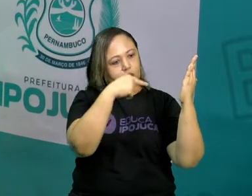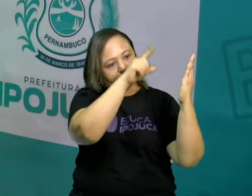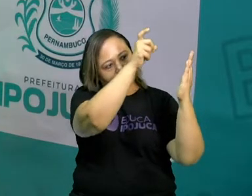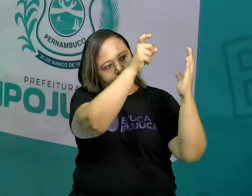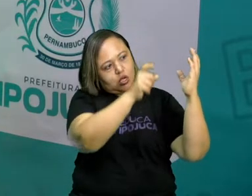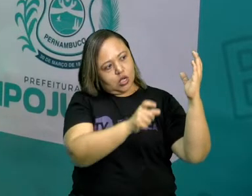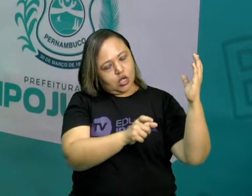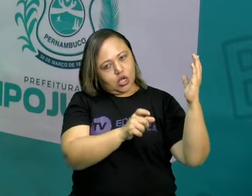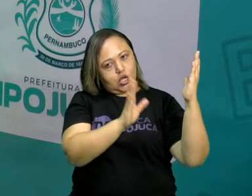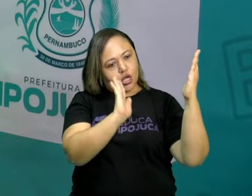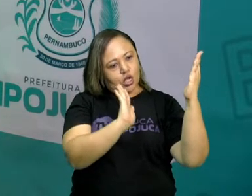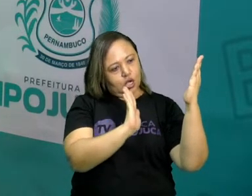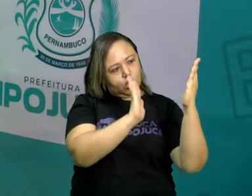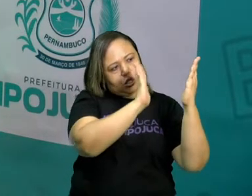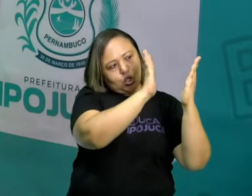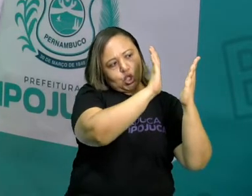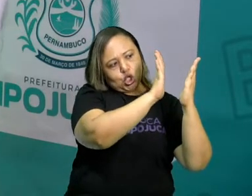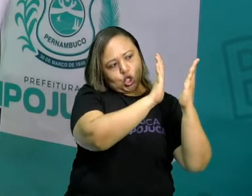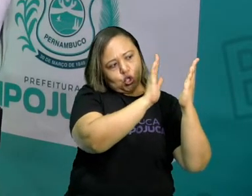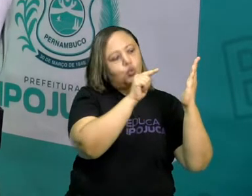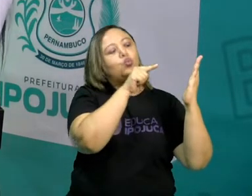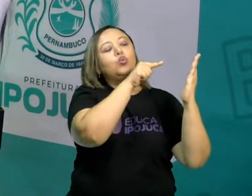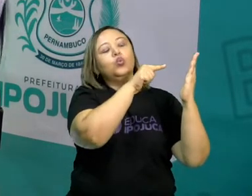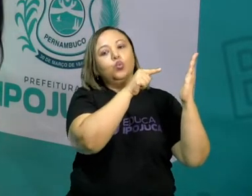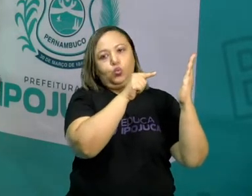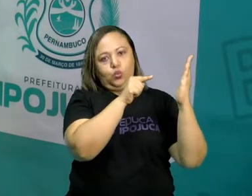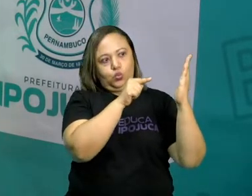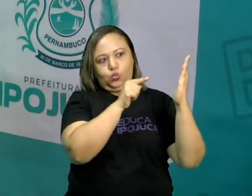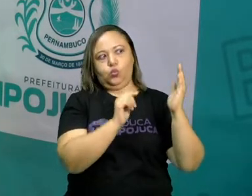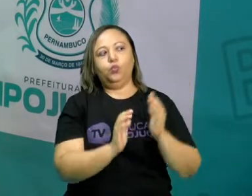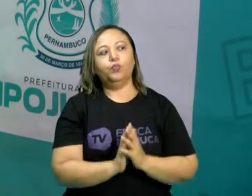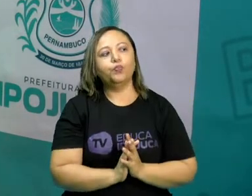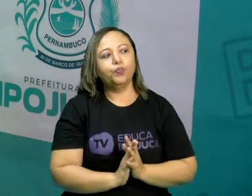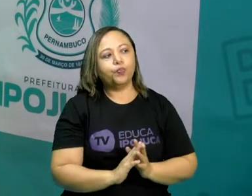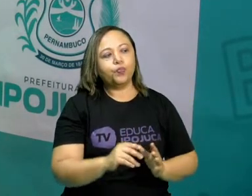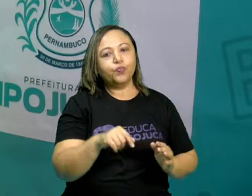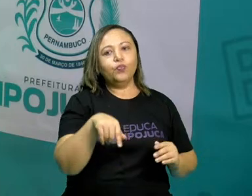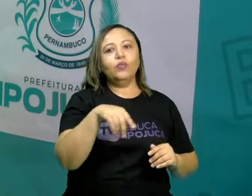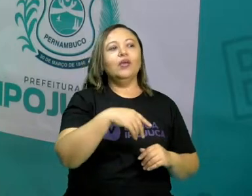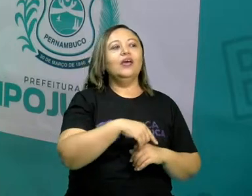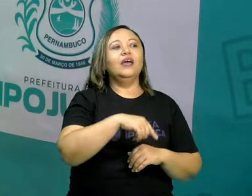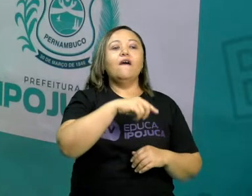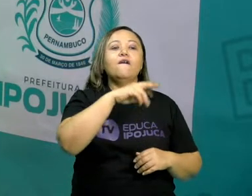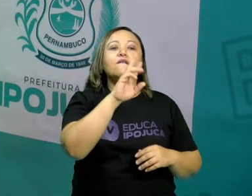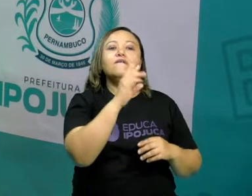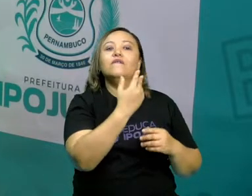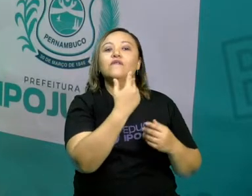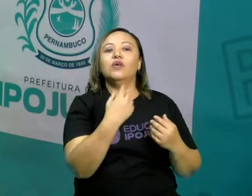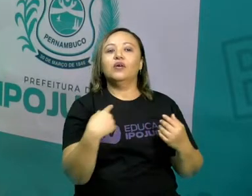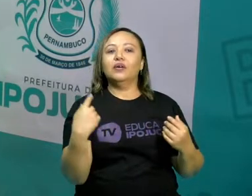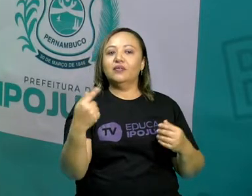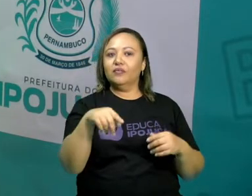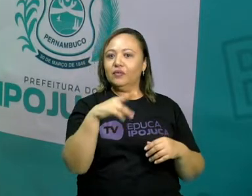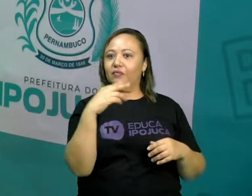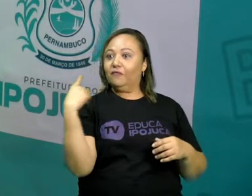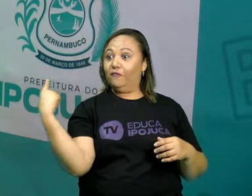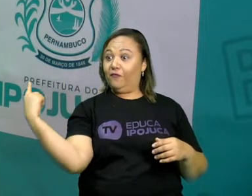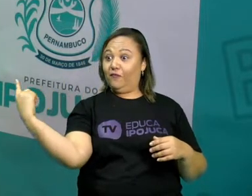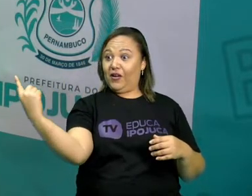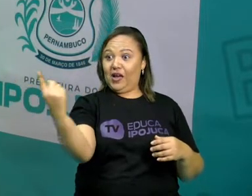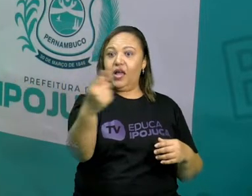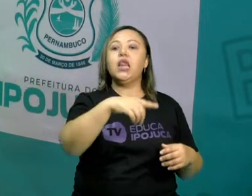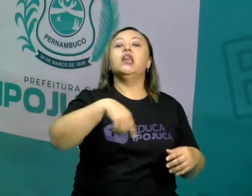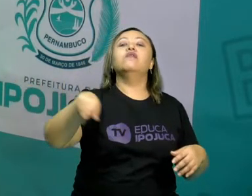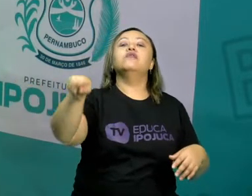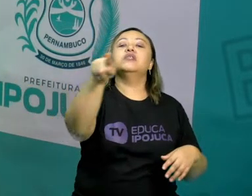ali no meio. Já são tu vais. Aí no plural são vós. Por que são vós? Porque